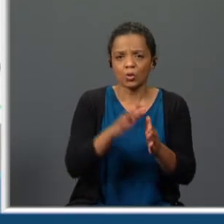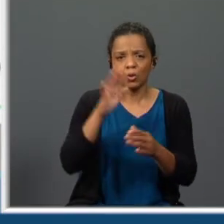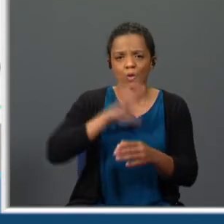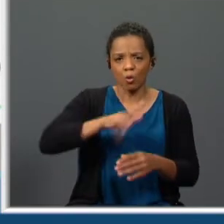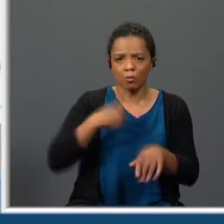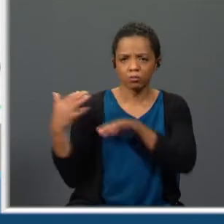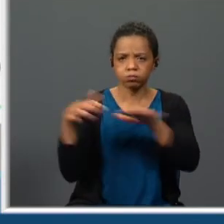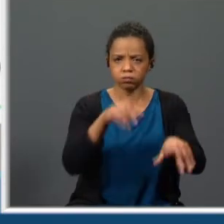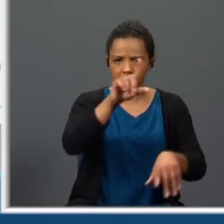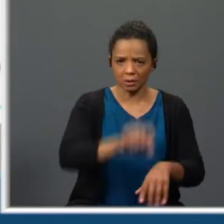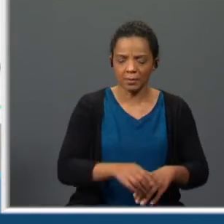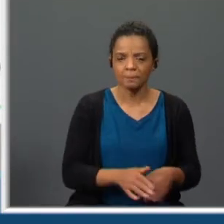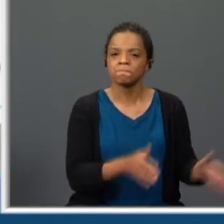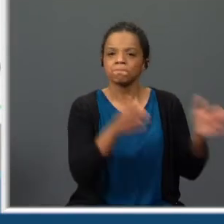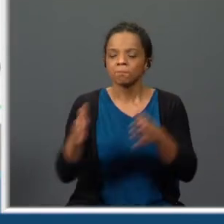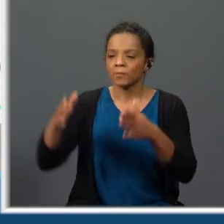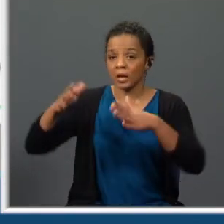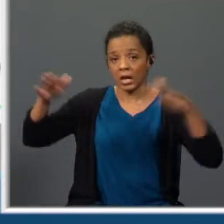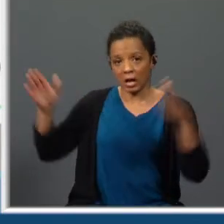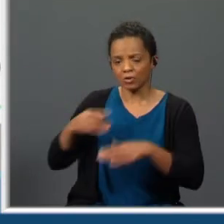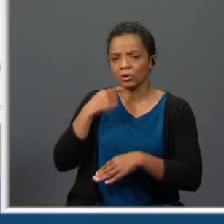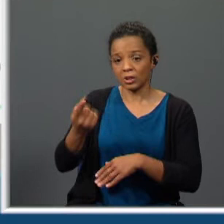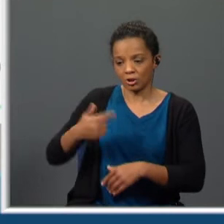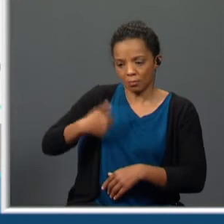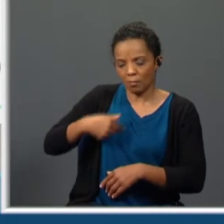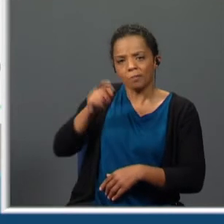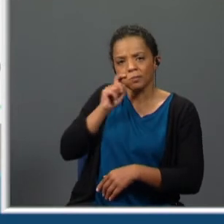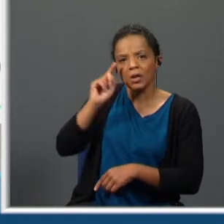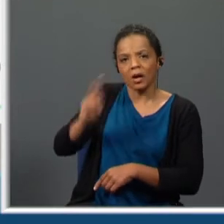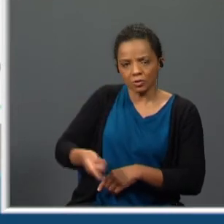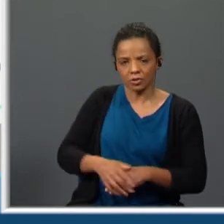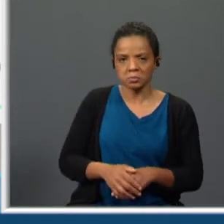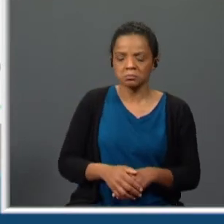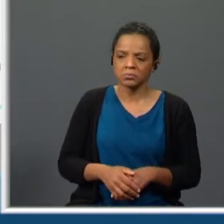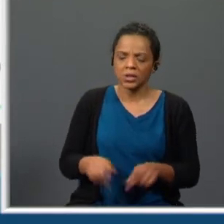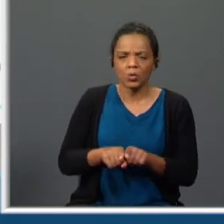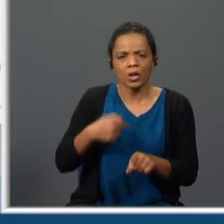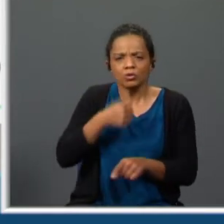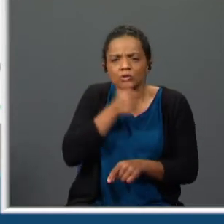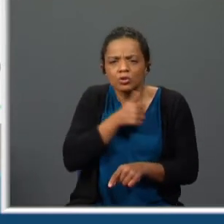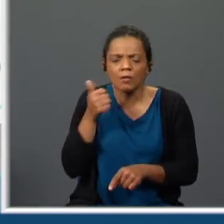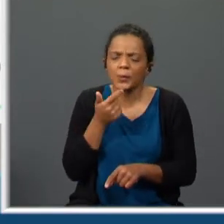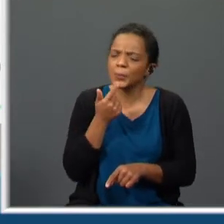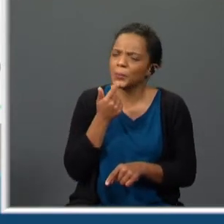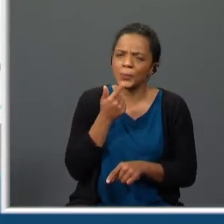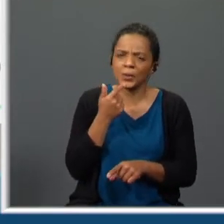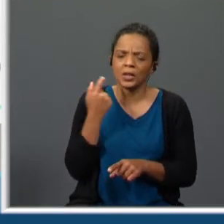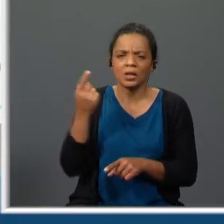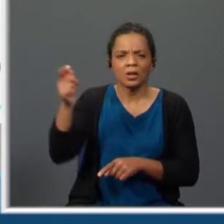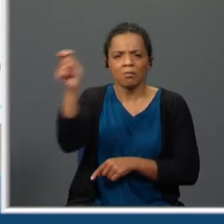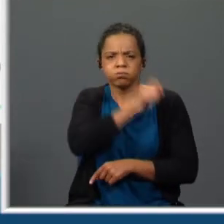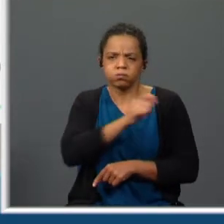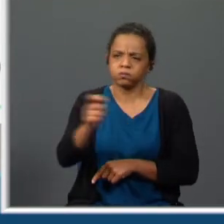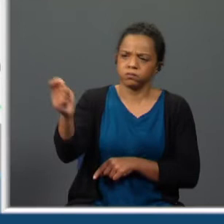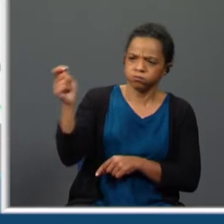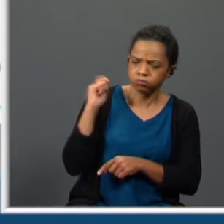dirige-se então ao anjo alegando em sua defesa que se considera uma mártir pois sofreu açoites e